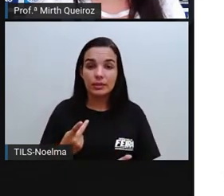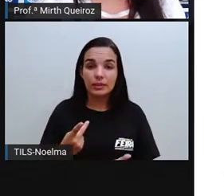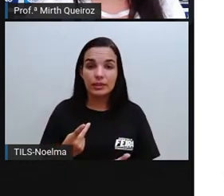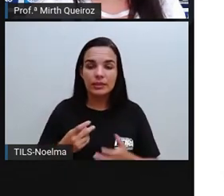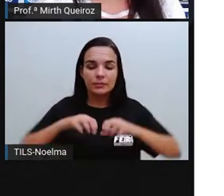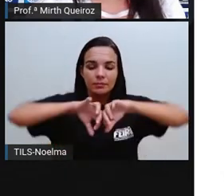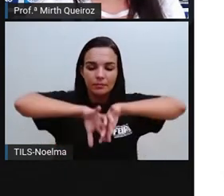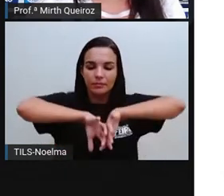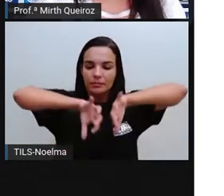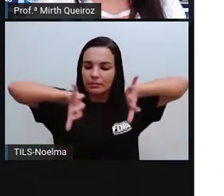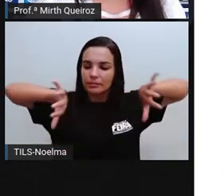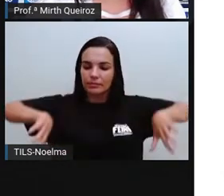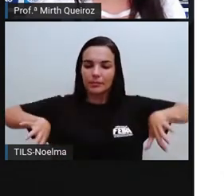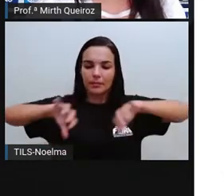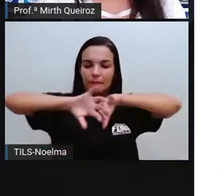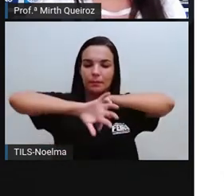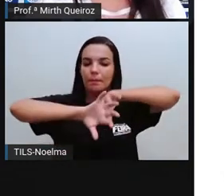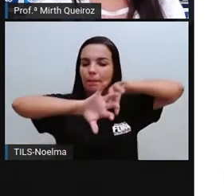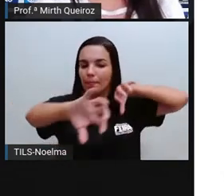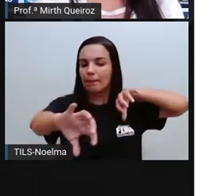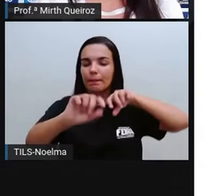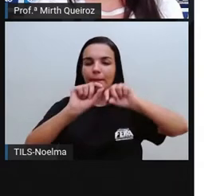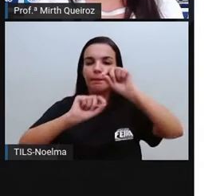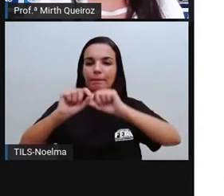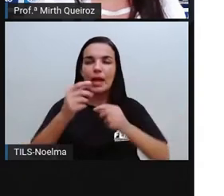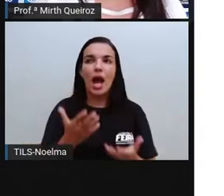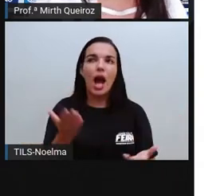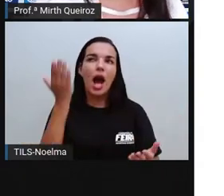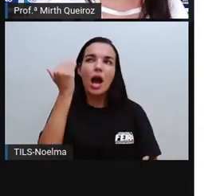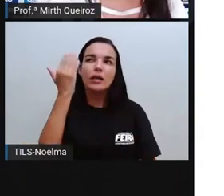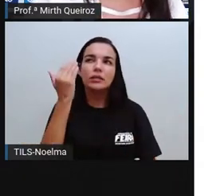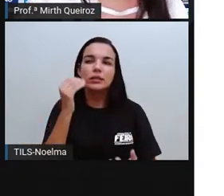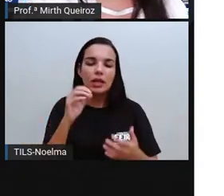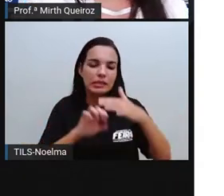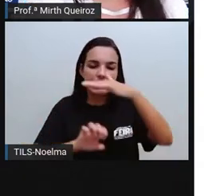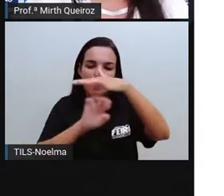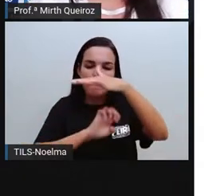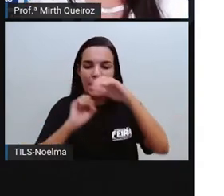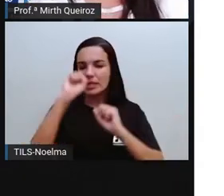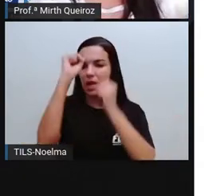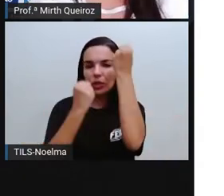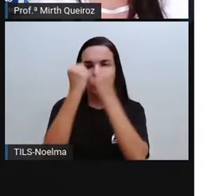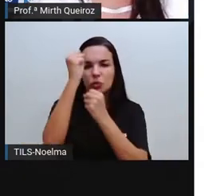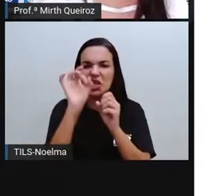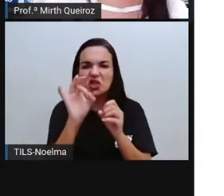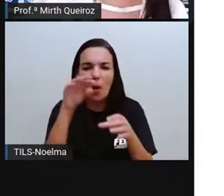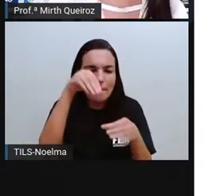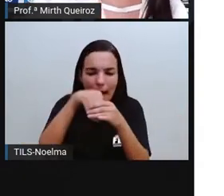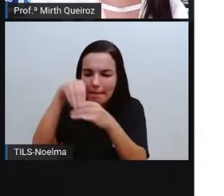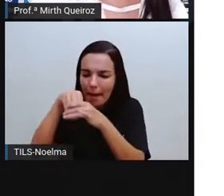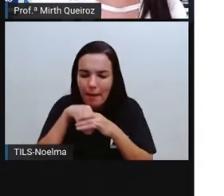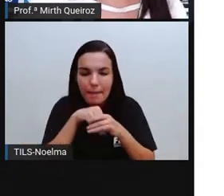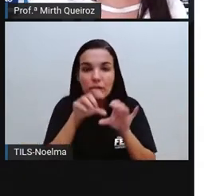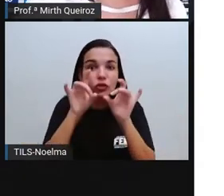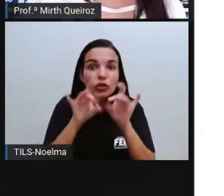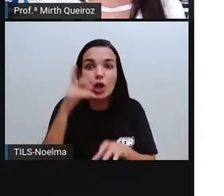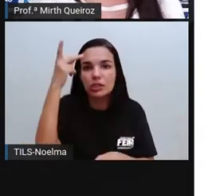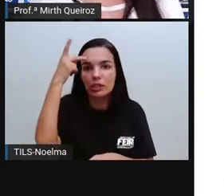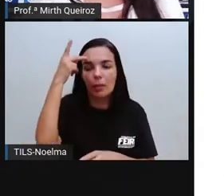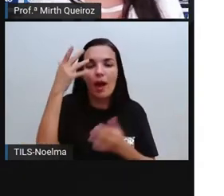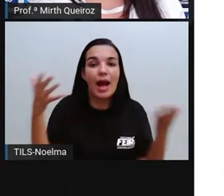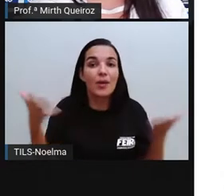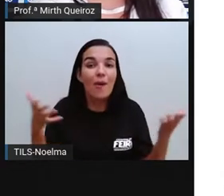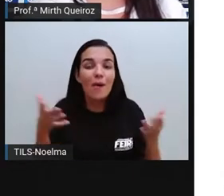industrial no país, né? Antes, concentrada na região Sudeste, começou também a se espalhar por